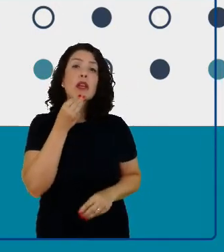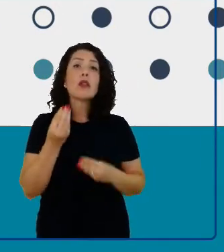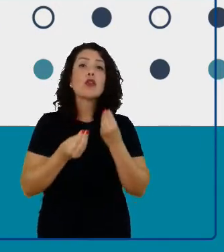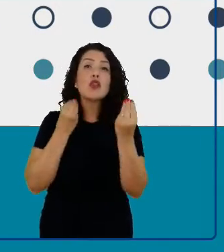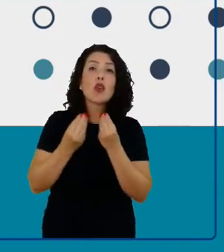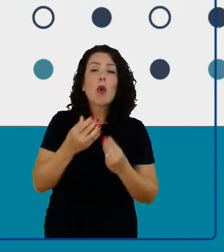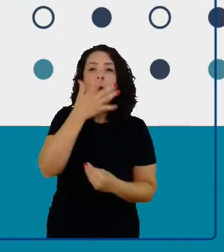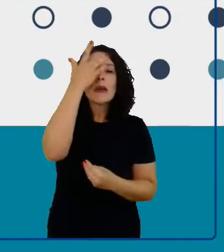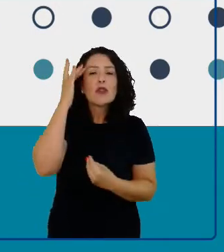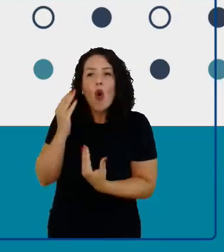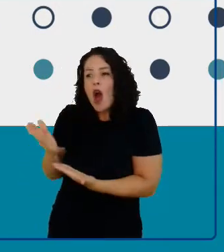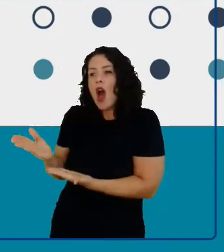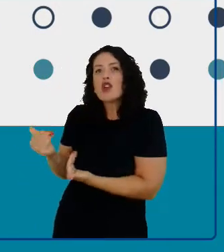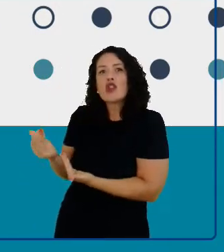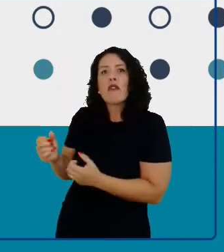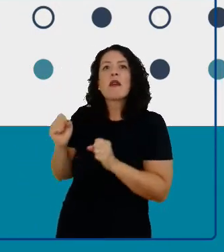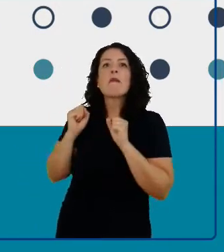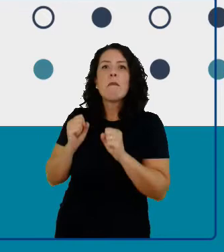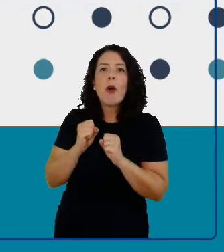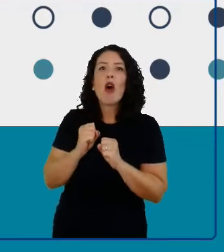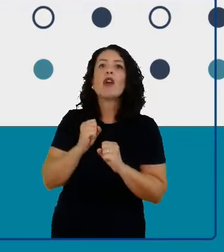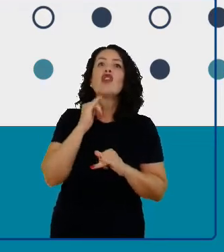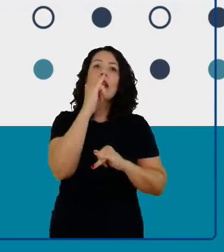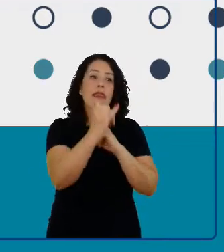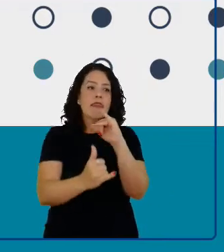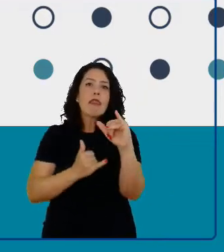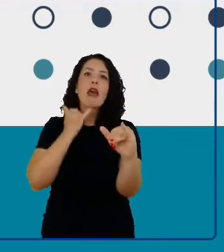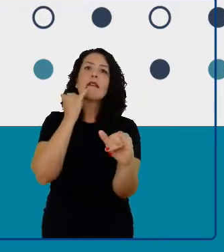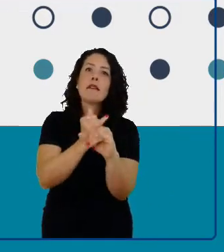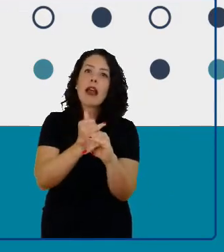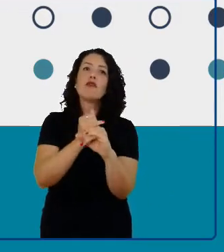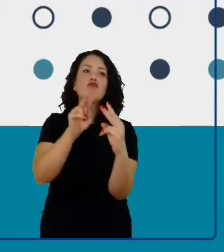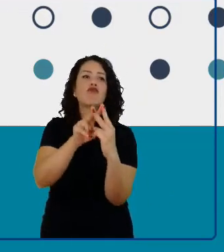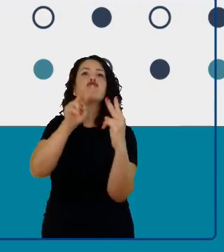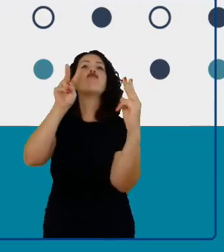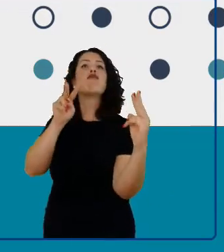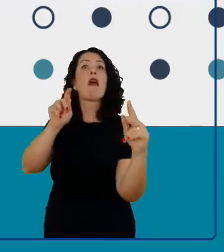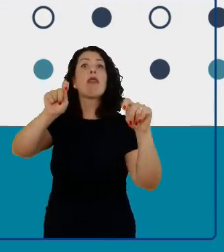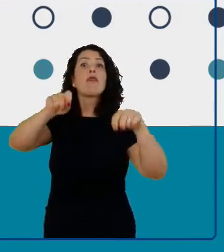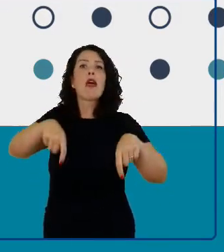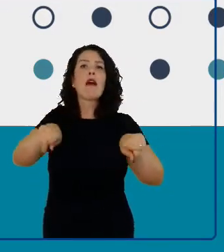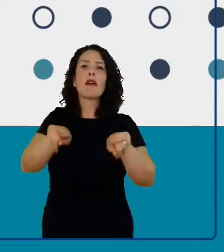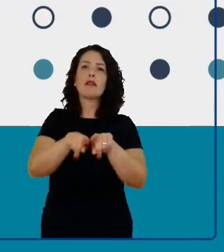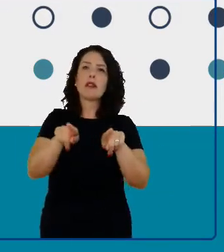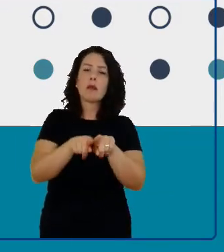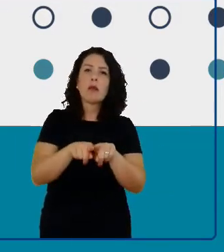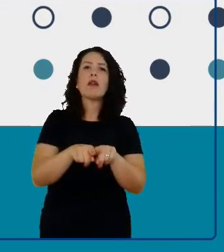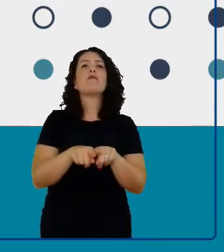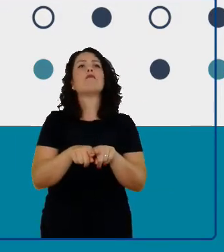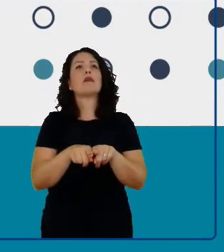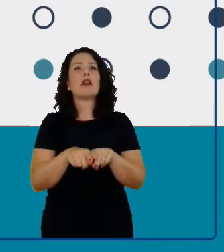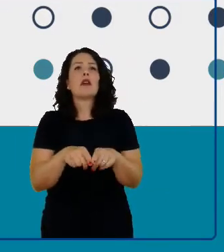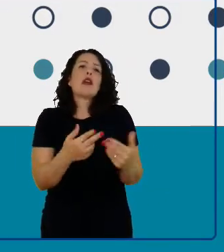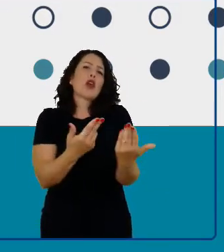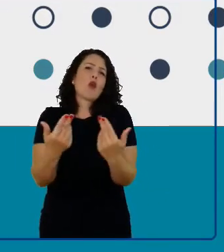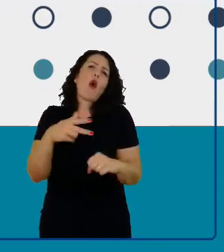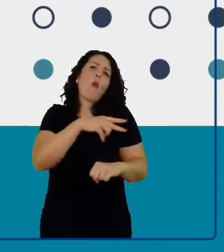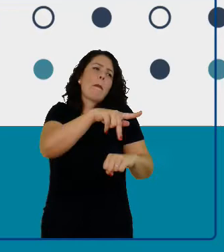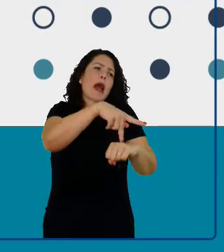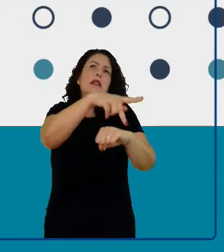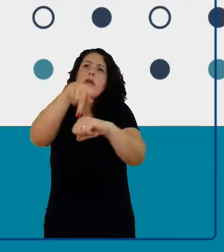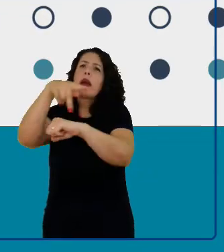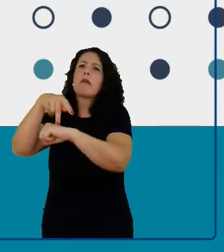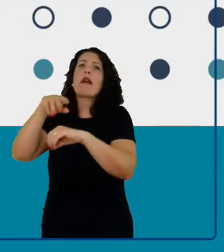conectar online com outros países e para